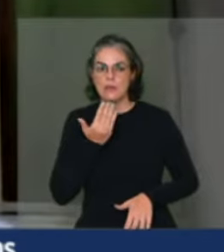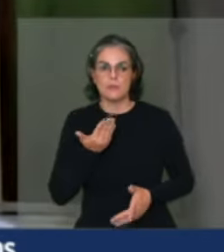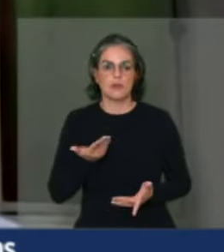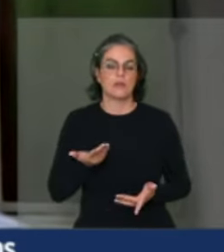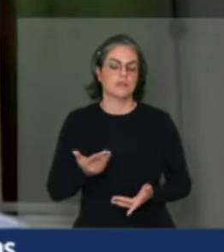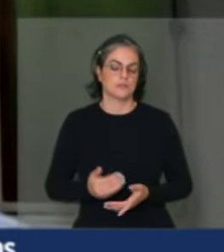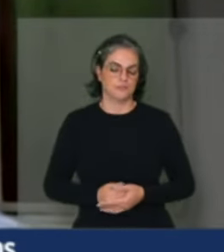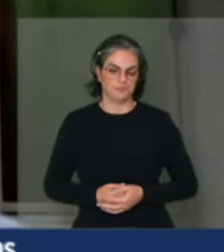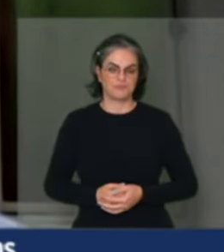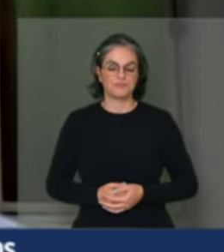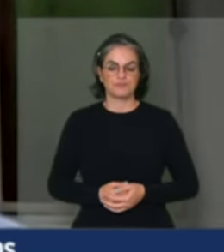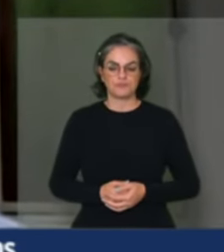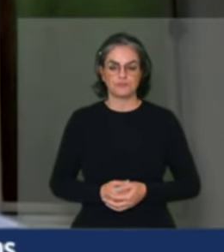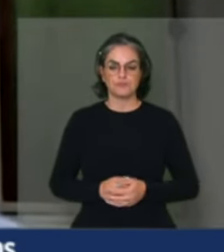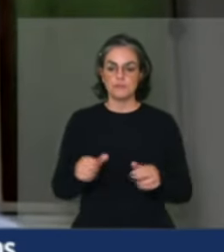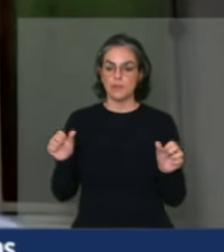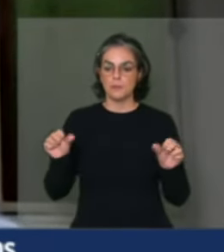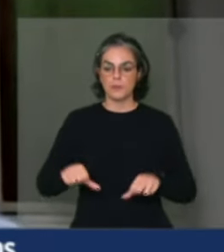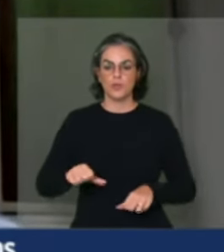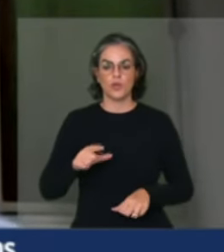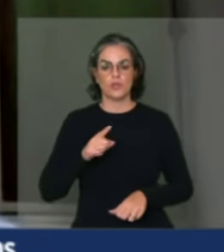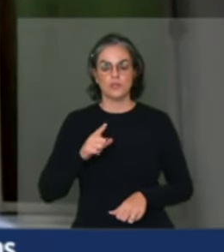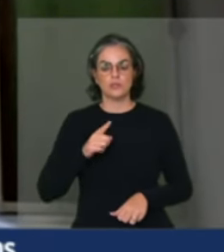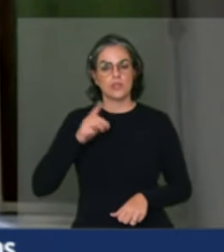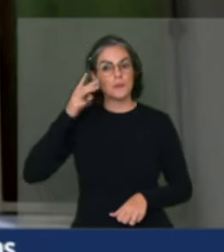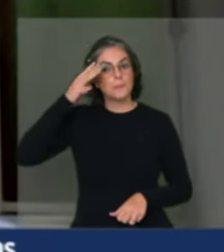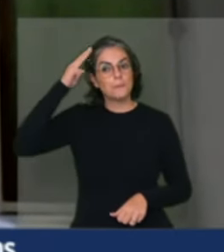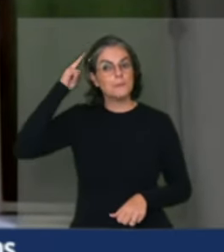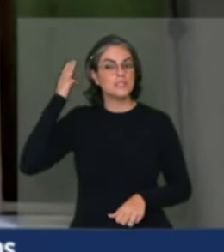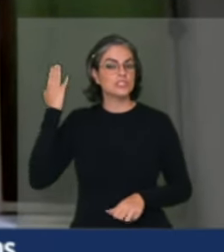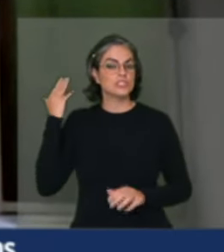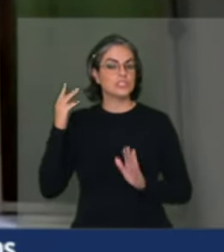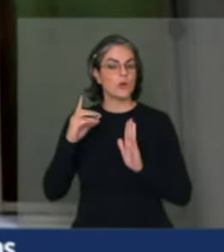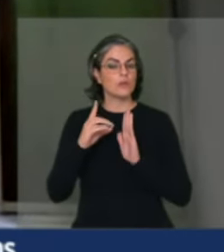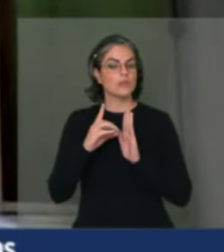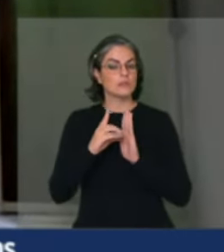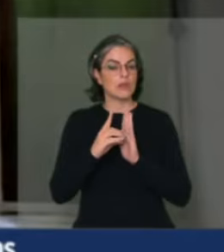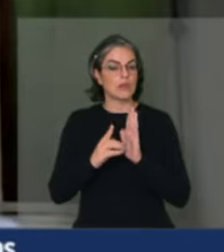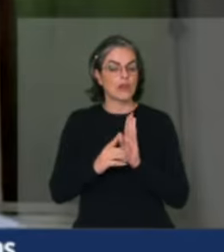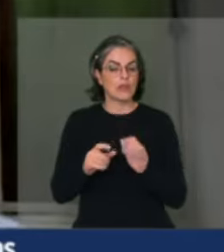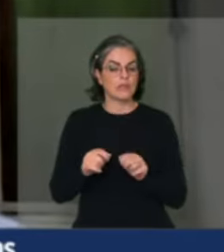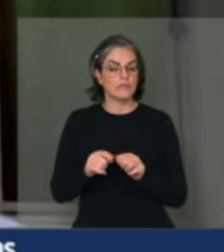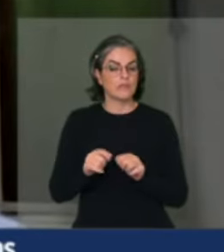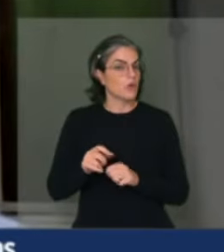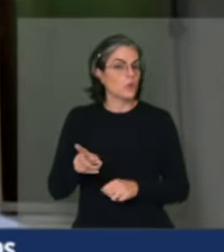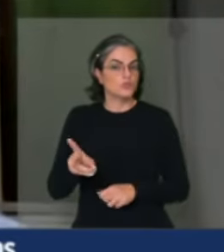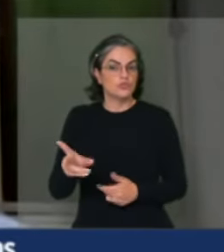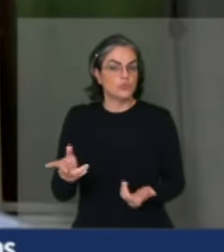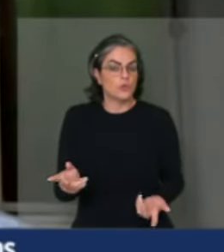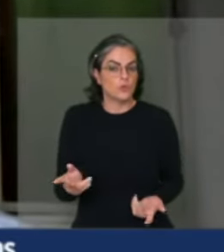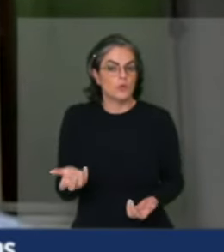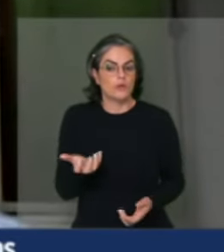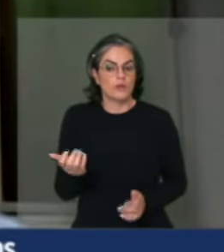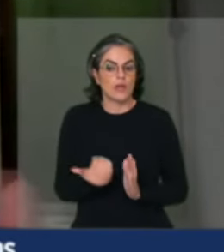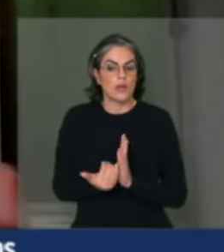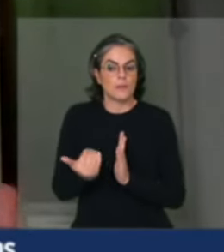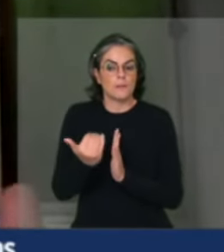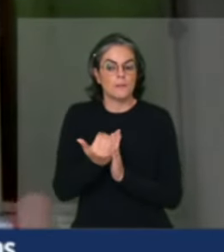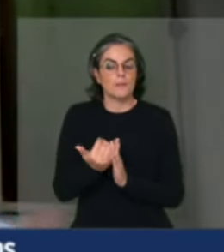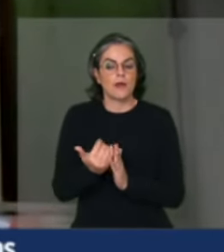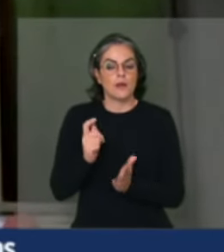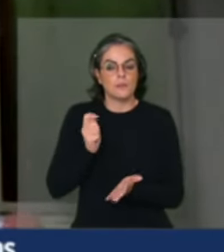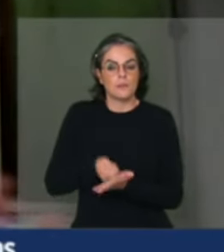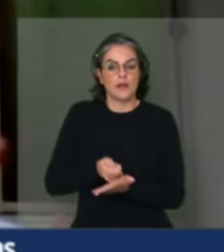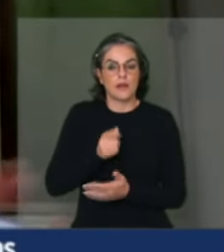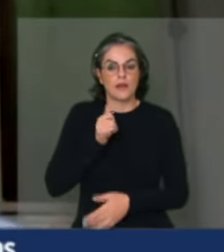ainda, tem um decreto do governo Michel Temer e Bolsonaro está levando à frente, que é aumentar a conta de luz dos agricultores na